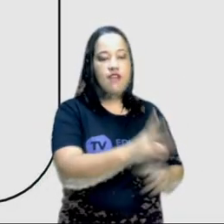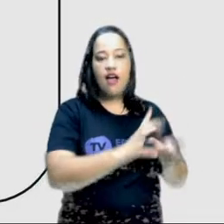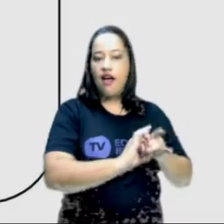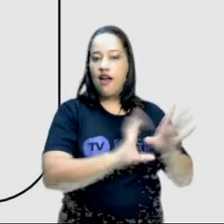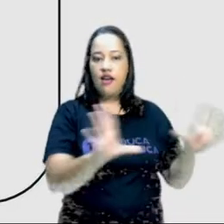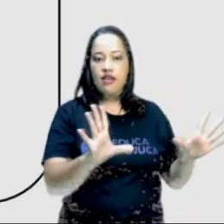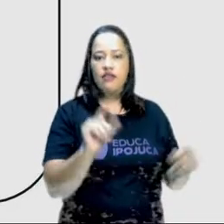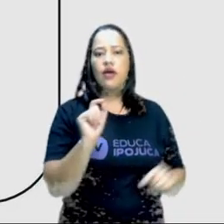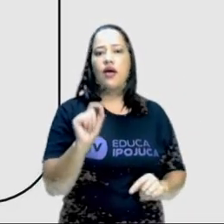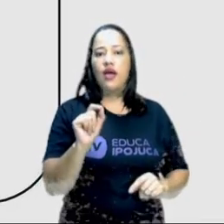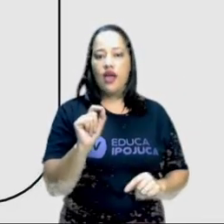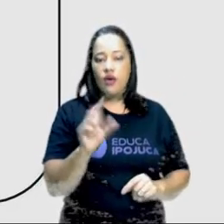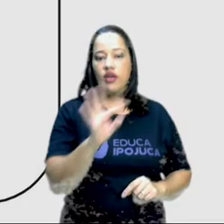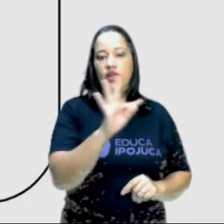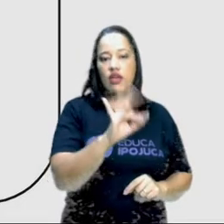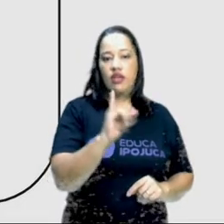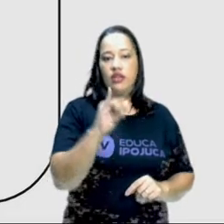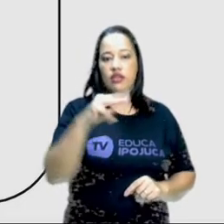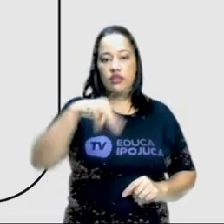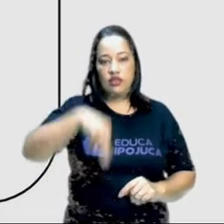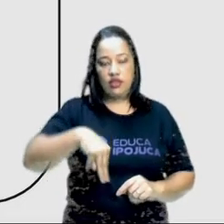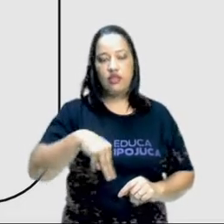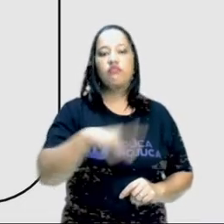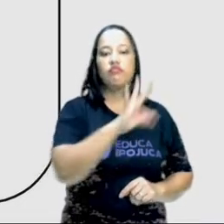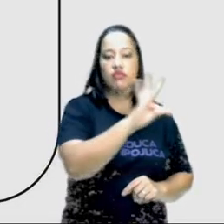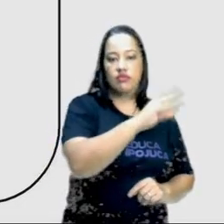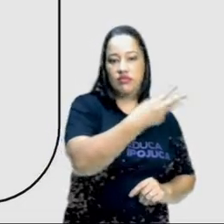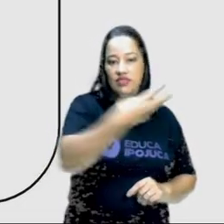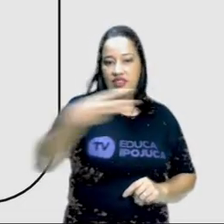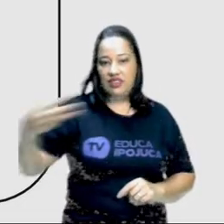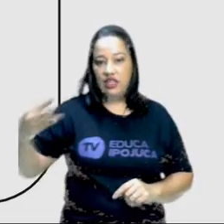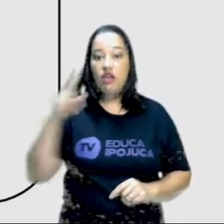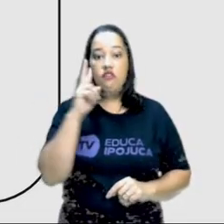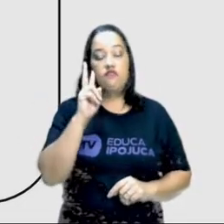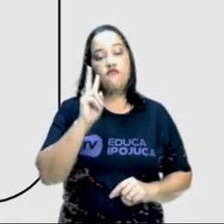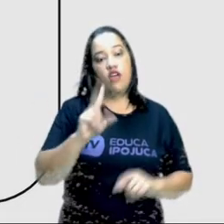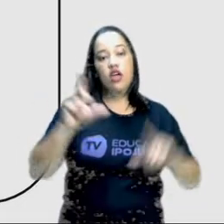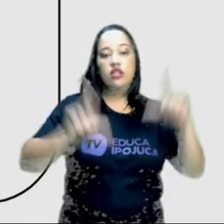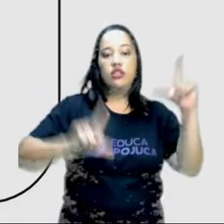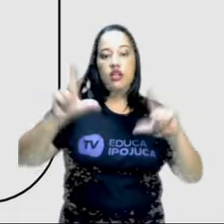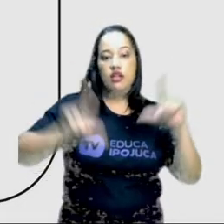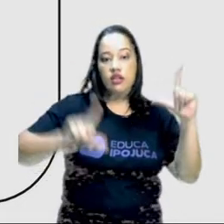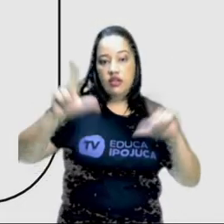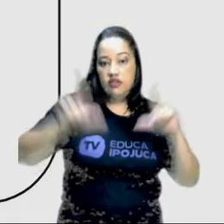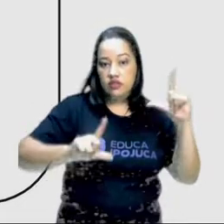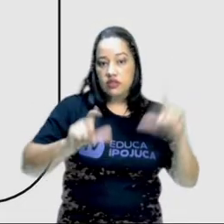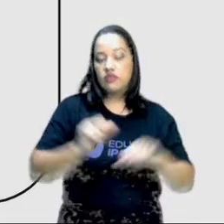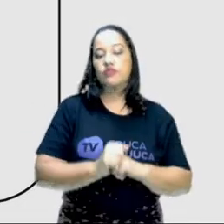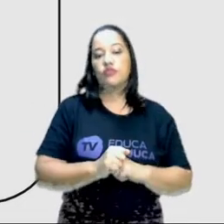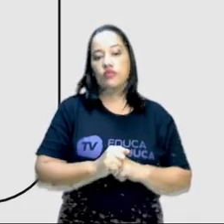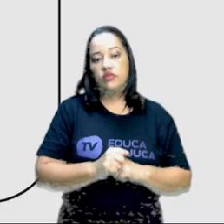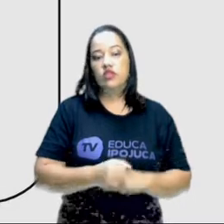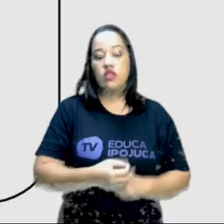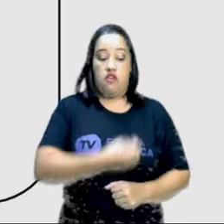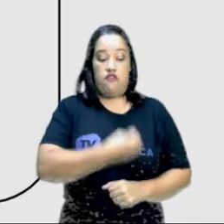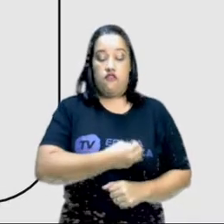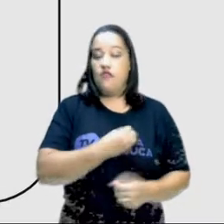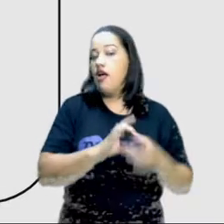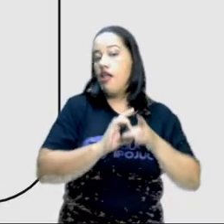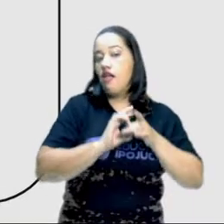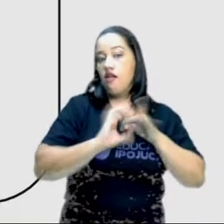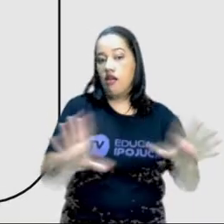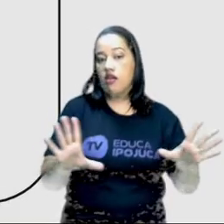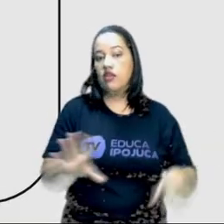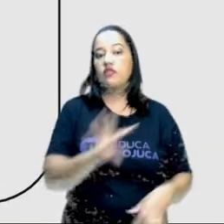Tim, que é o slogan que a gente vê na televisão dizendo que viver sem fronteiras é a propaganda